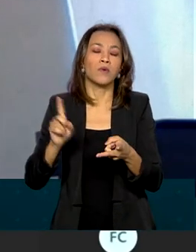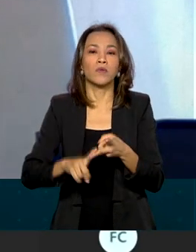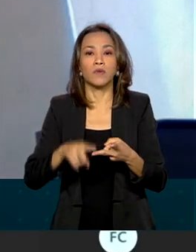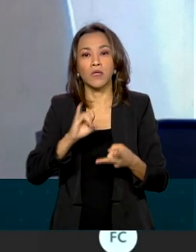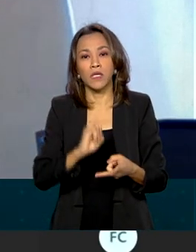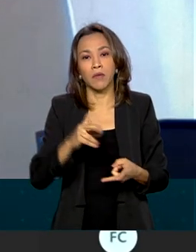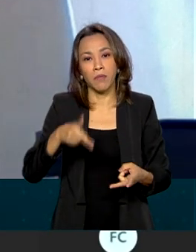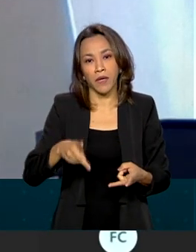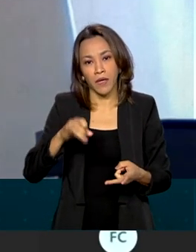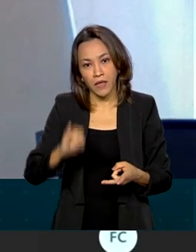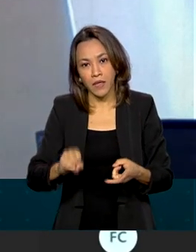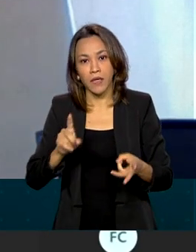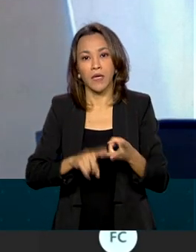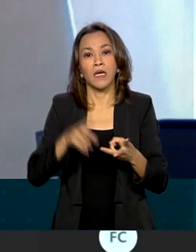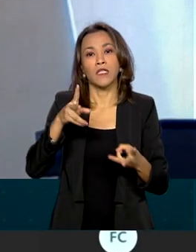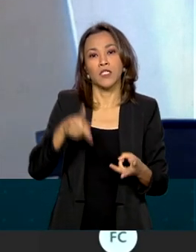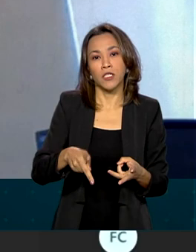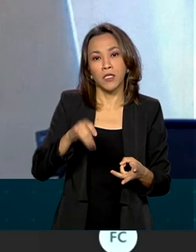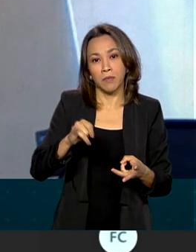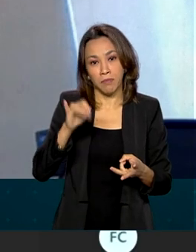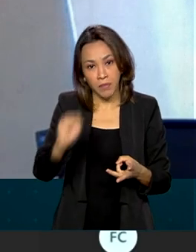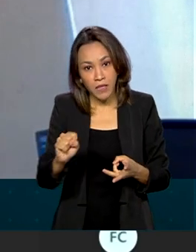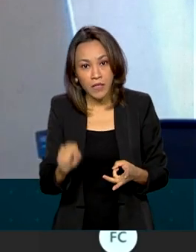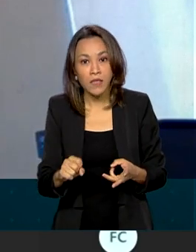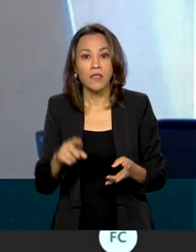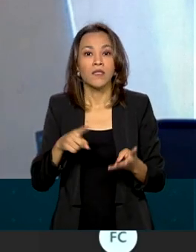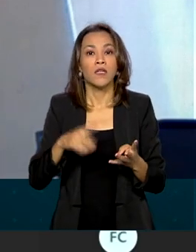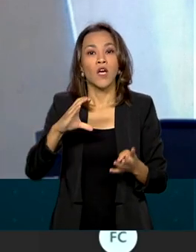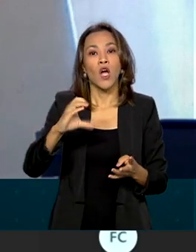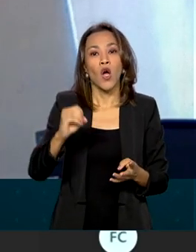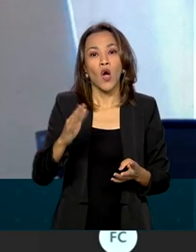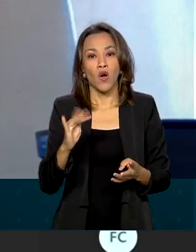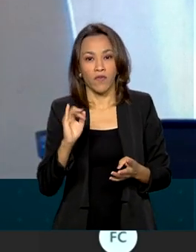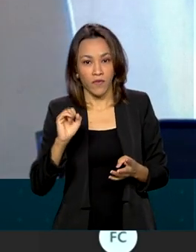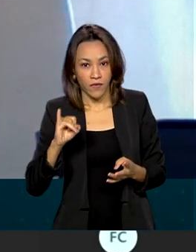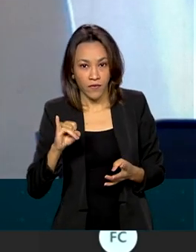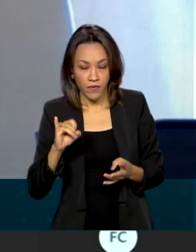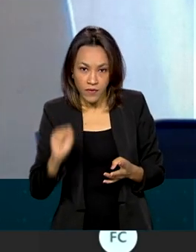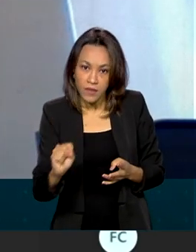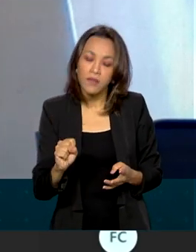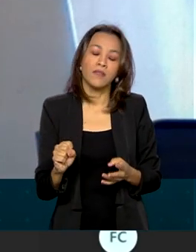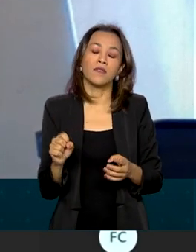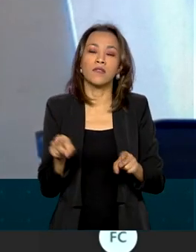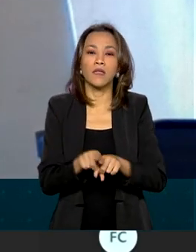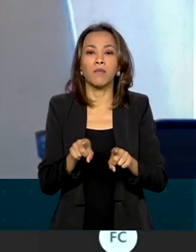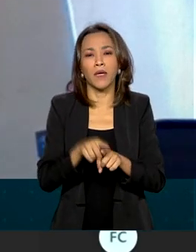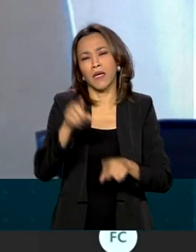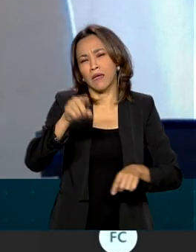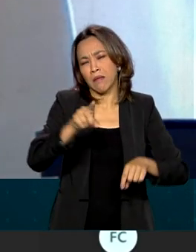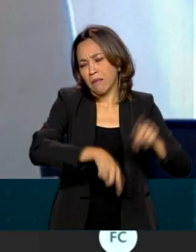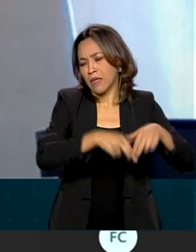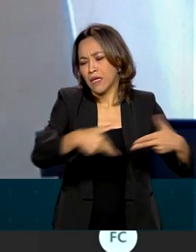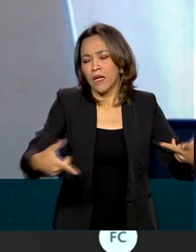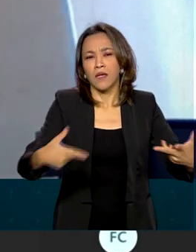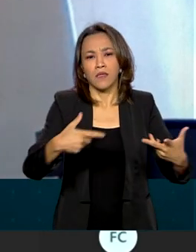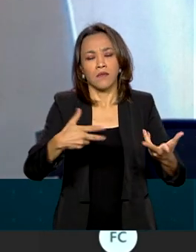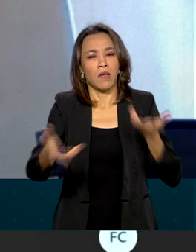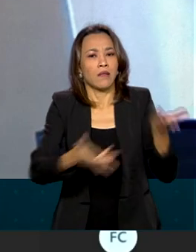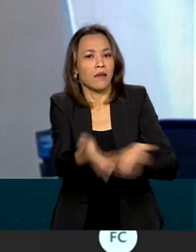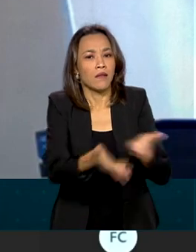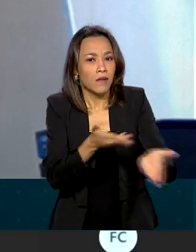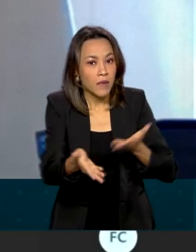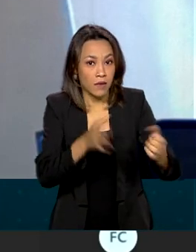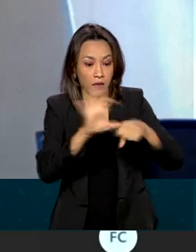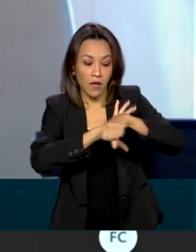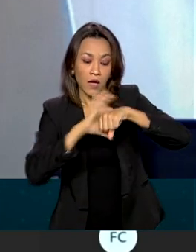de IPI, de PIS e COFINS, de produtos utilizados na prevenção e no tratamento da Covid, além da redução